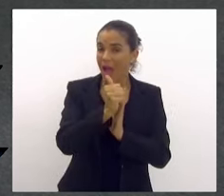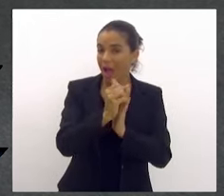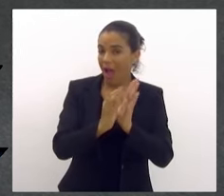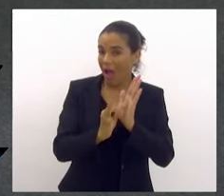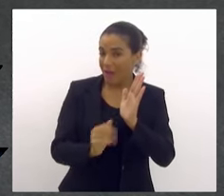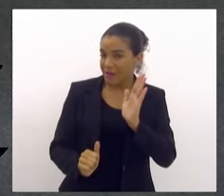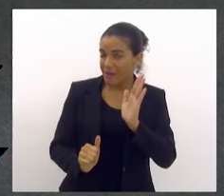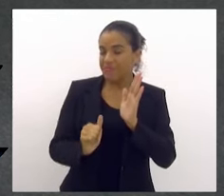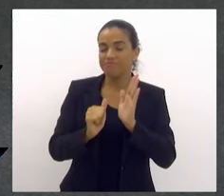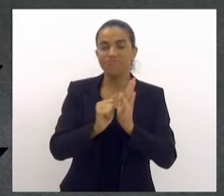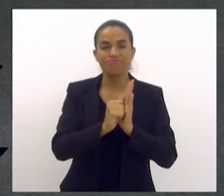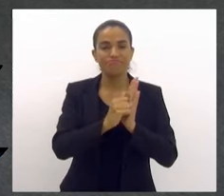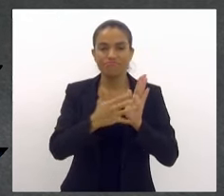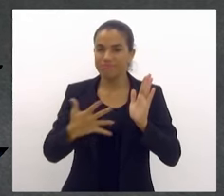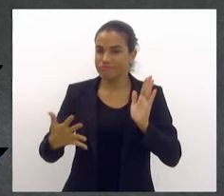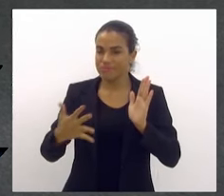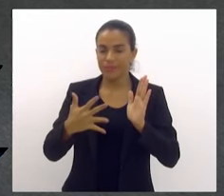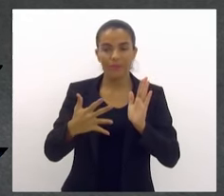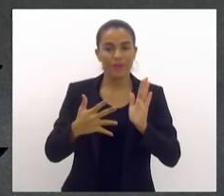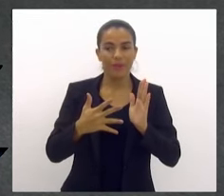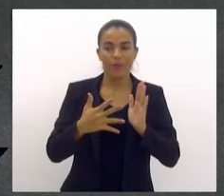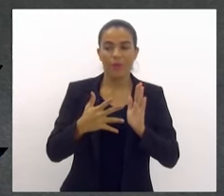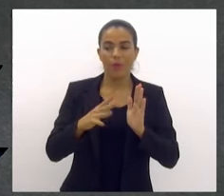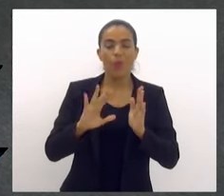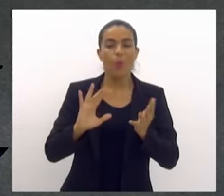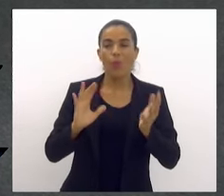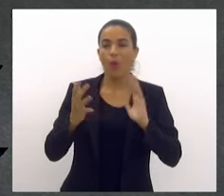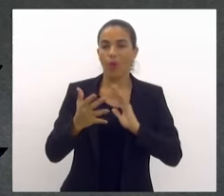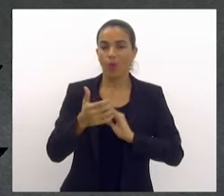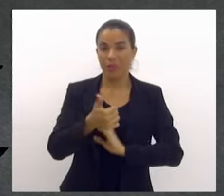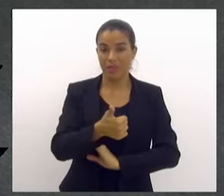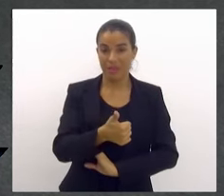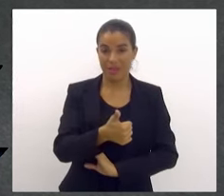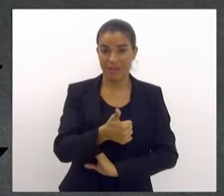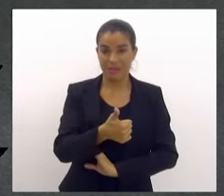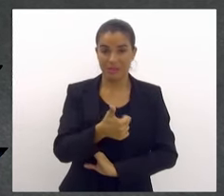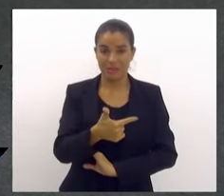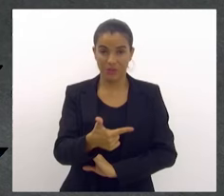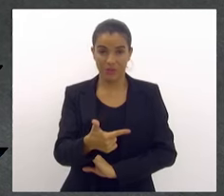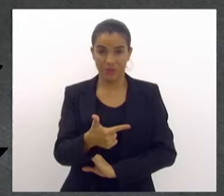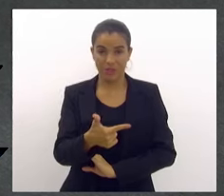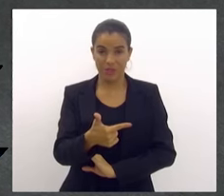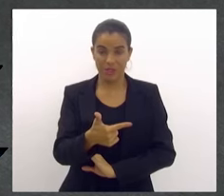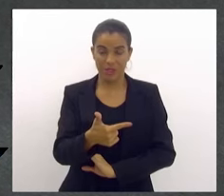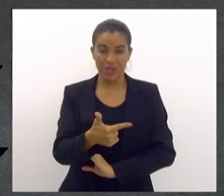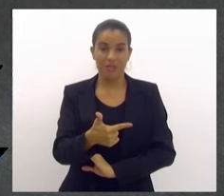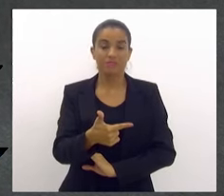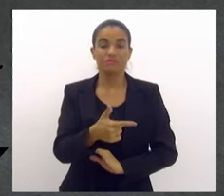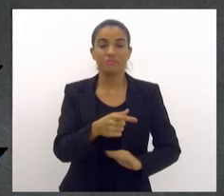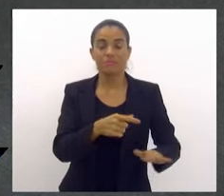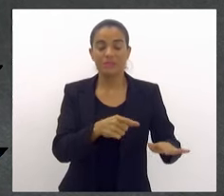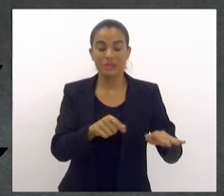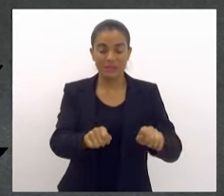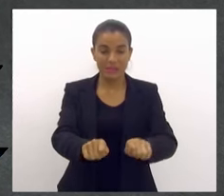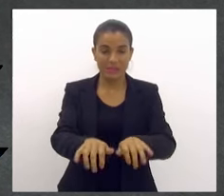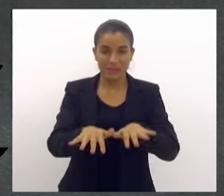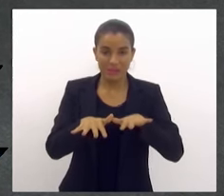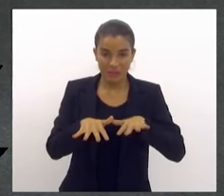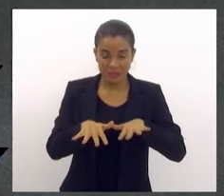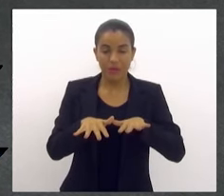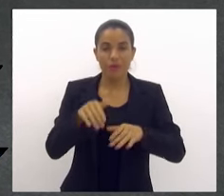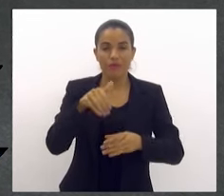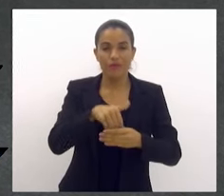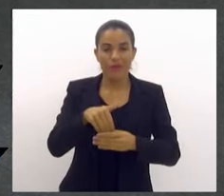exatidão o ocorrido na 12ª sessão extraordinária, que,